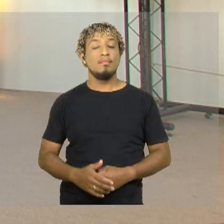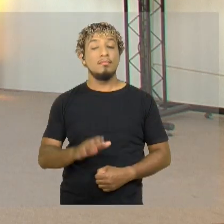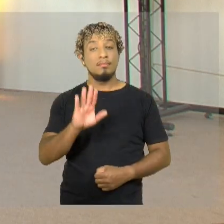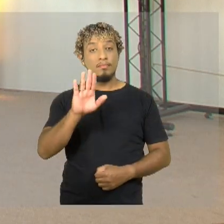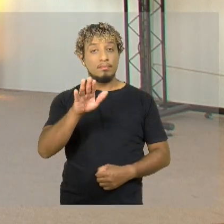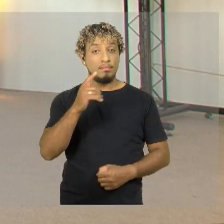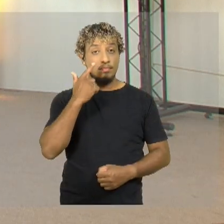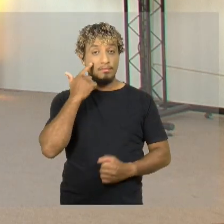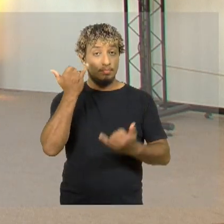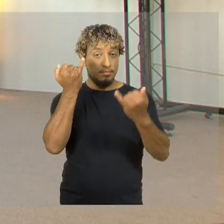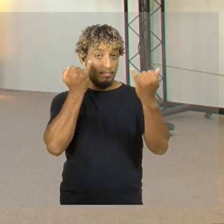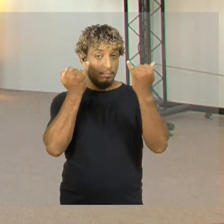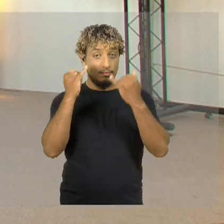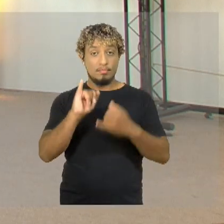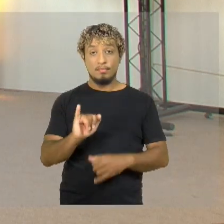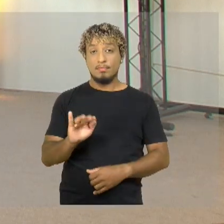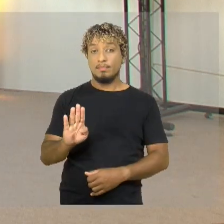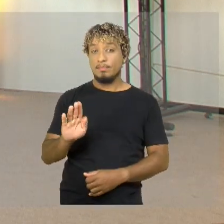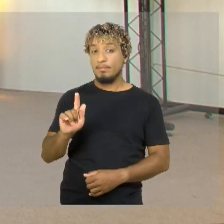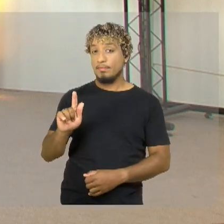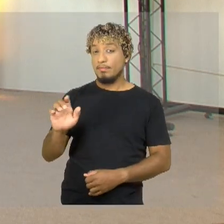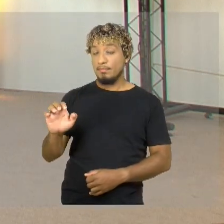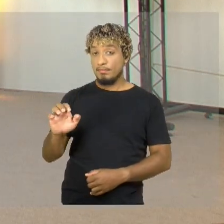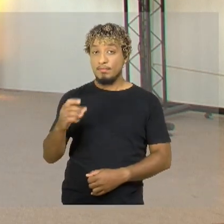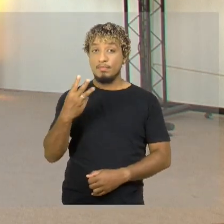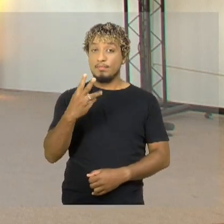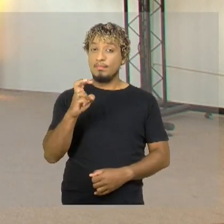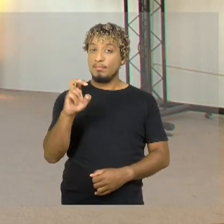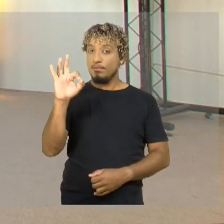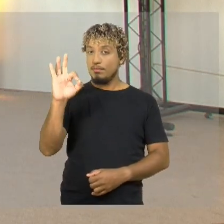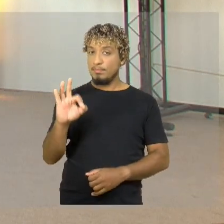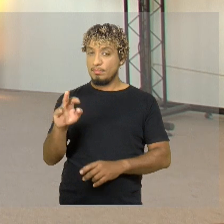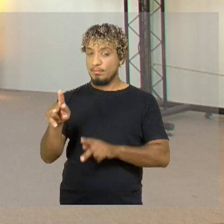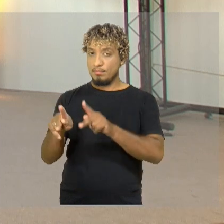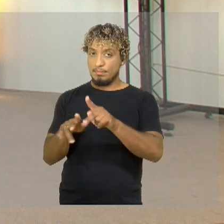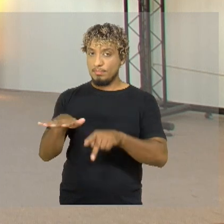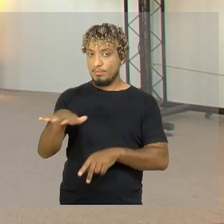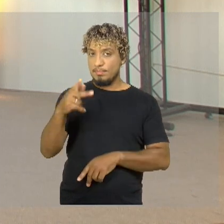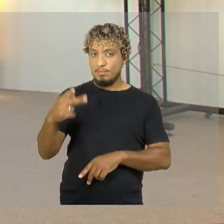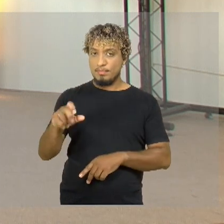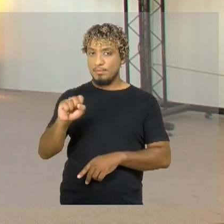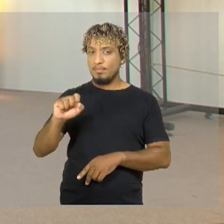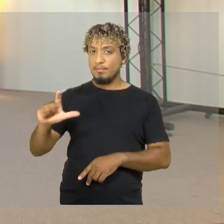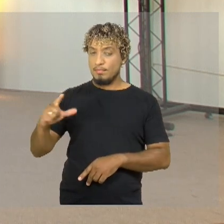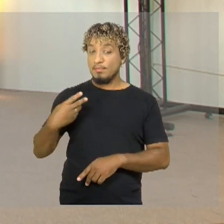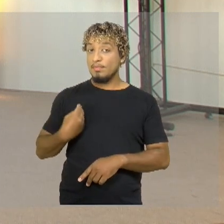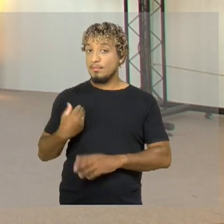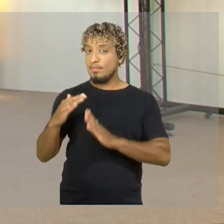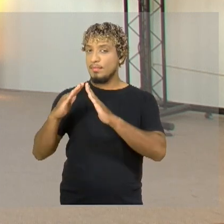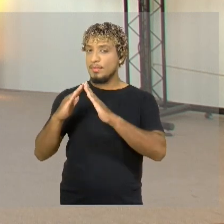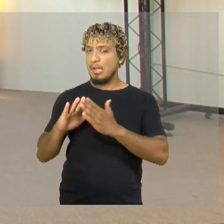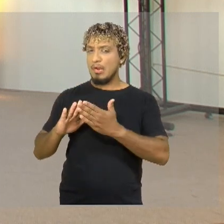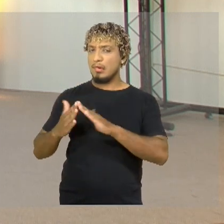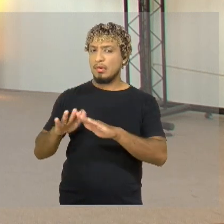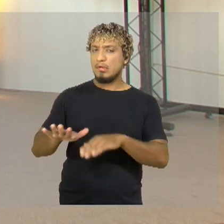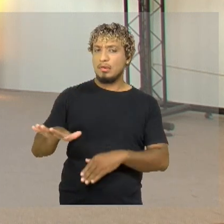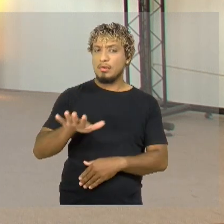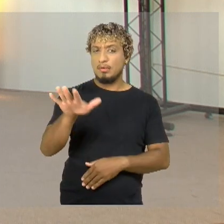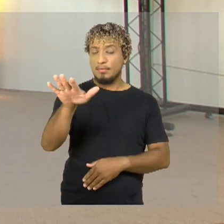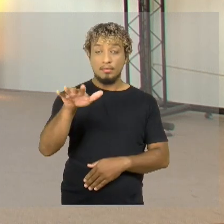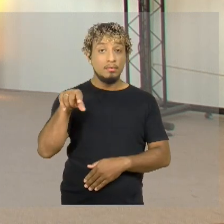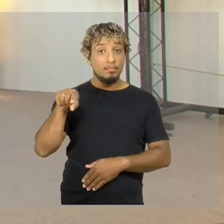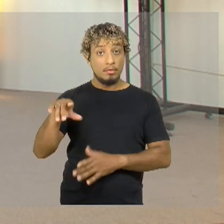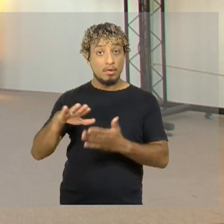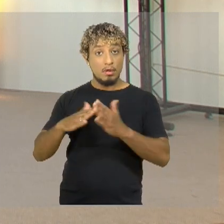Segundo dados do IBGE, 35% da população de São Luís vive em favelas. Inclusive, as